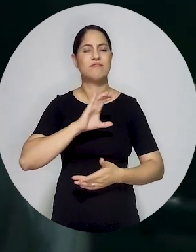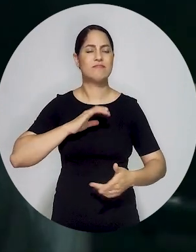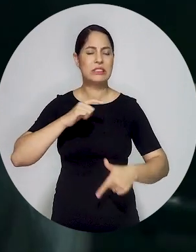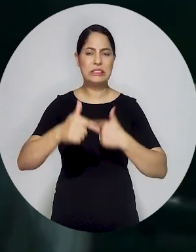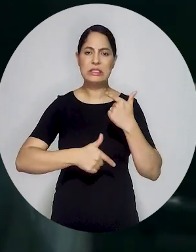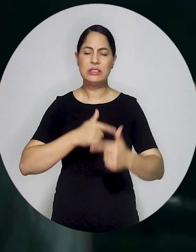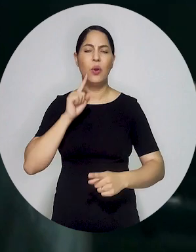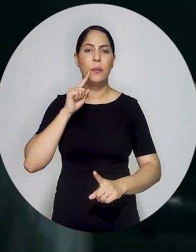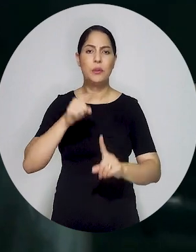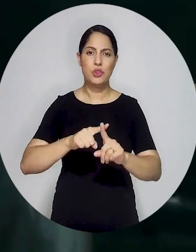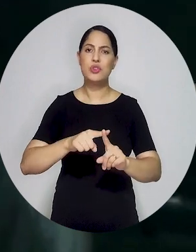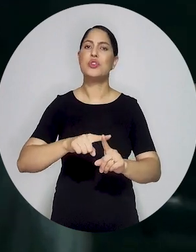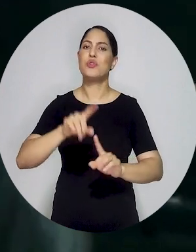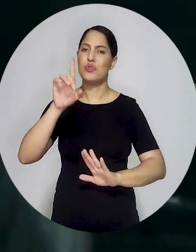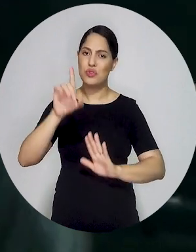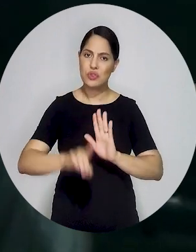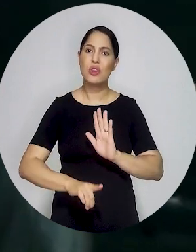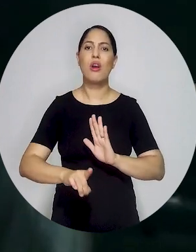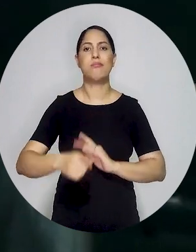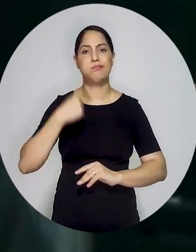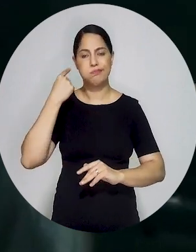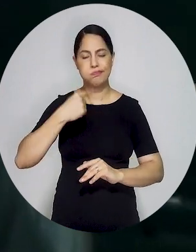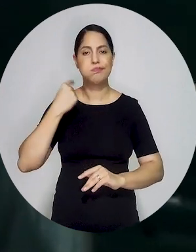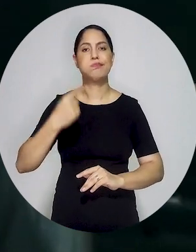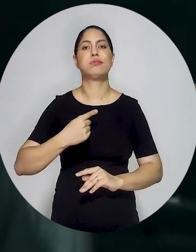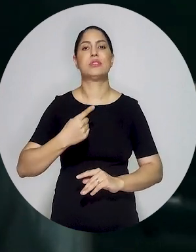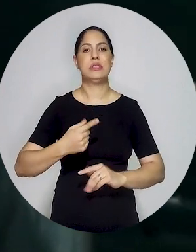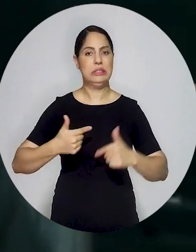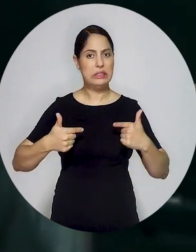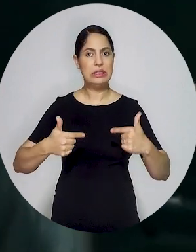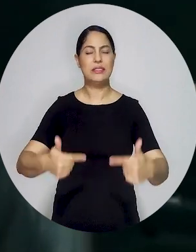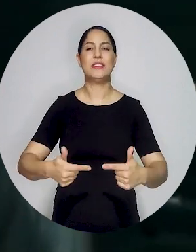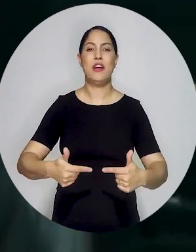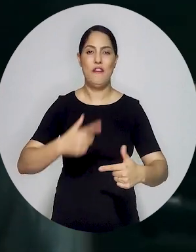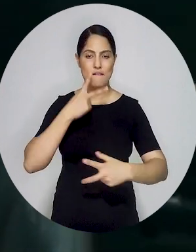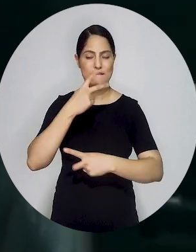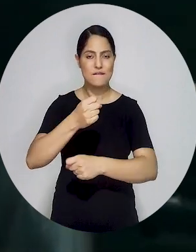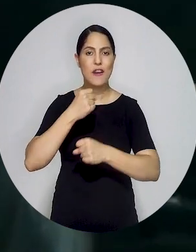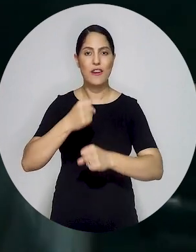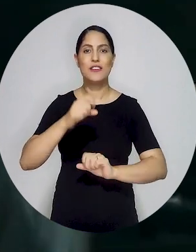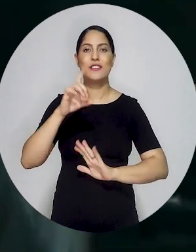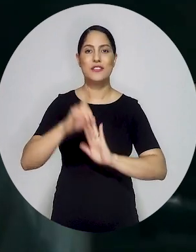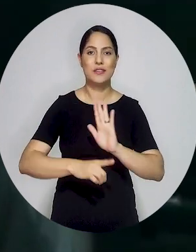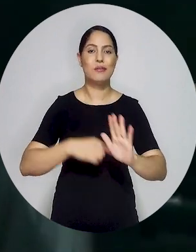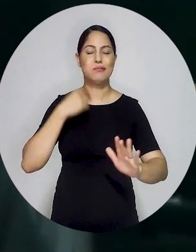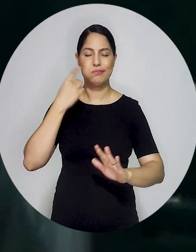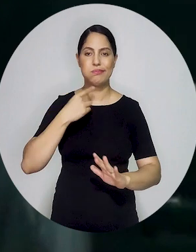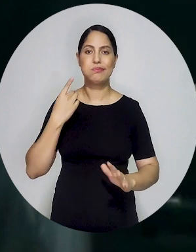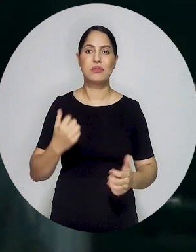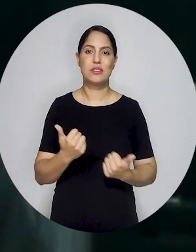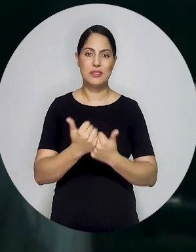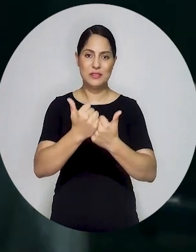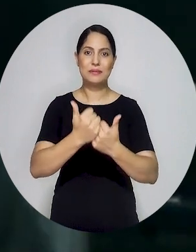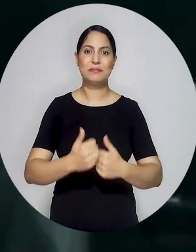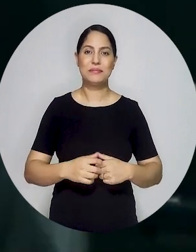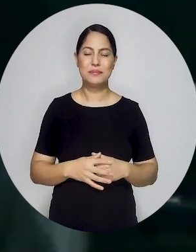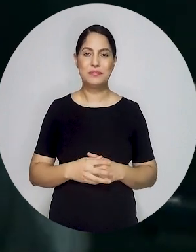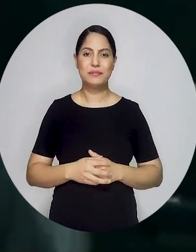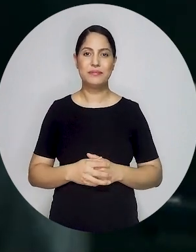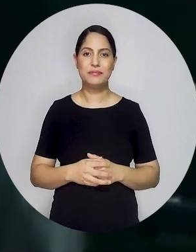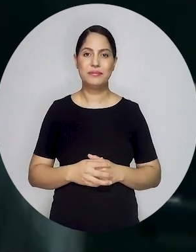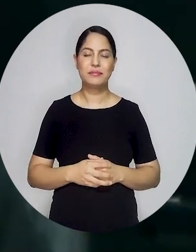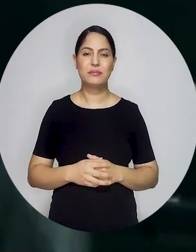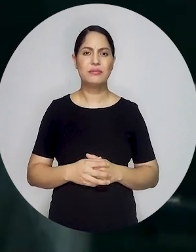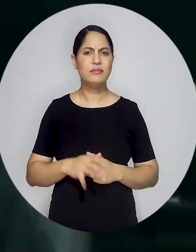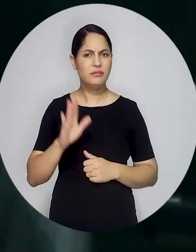trabalhando incansavelmente por uma advocacia previdenciária mais fortalecida e cada vez com suas prerrogativas respeitadas. A